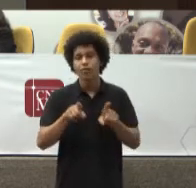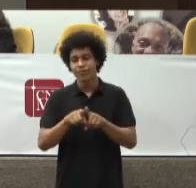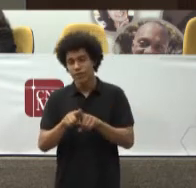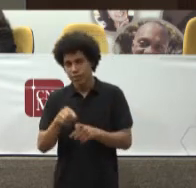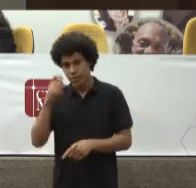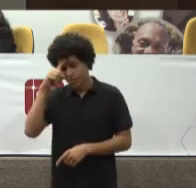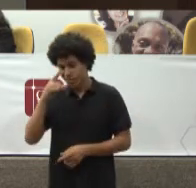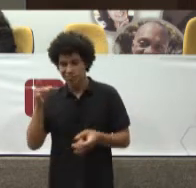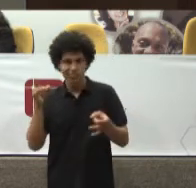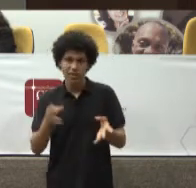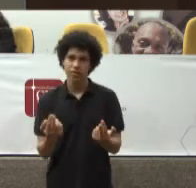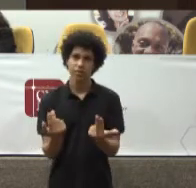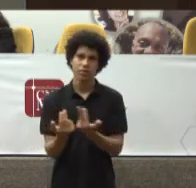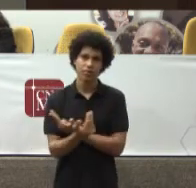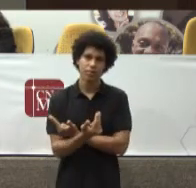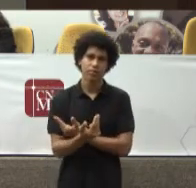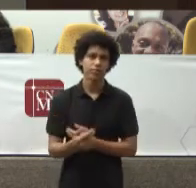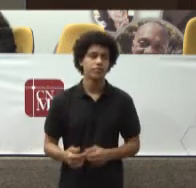Ao lado Da